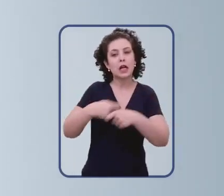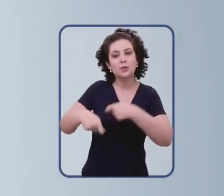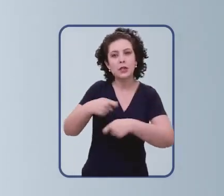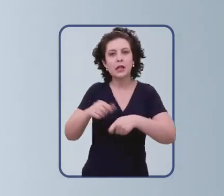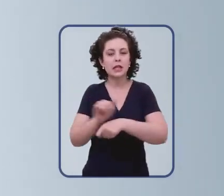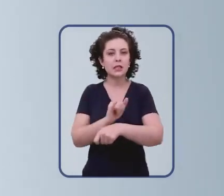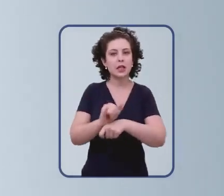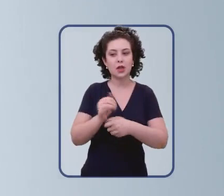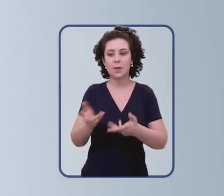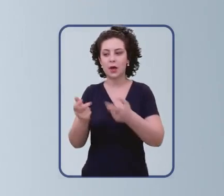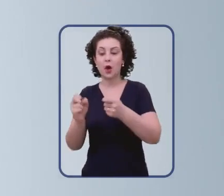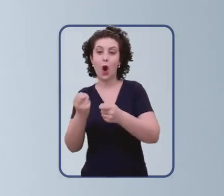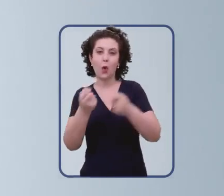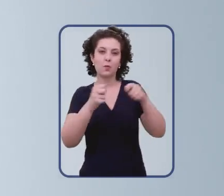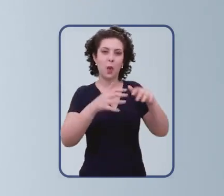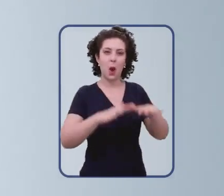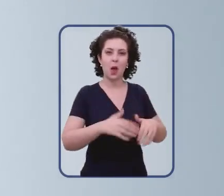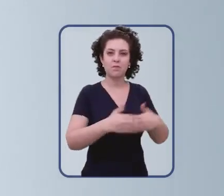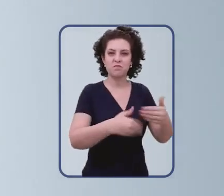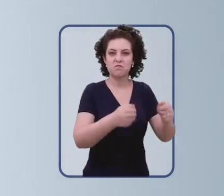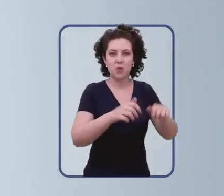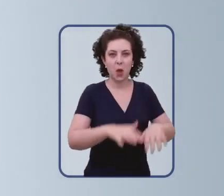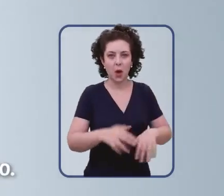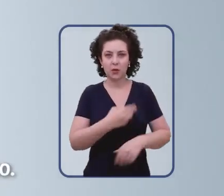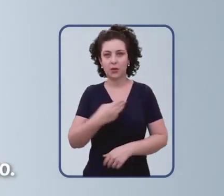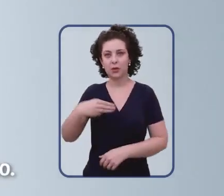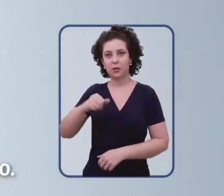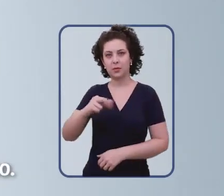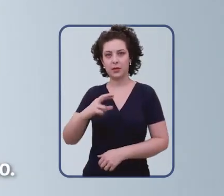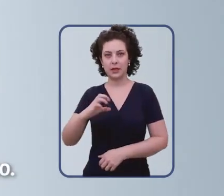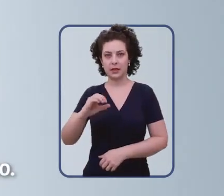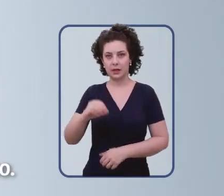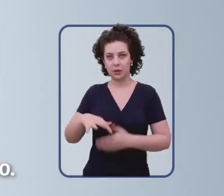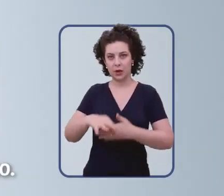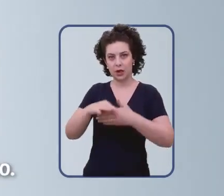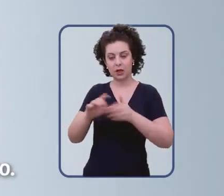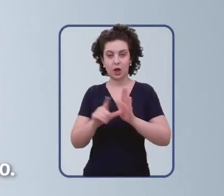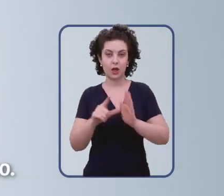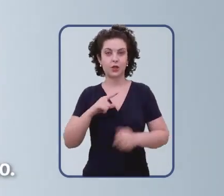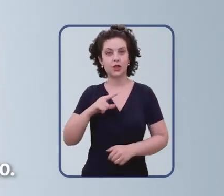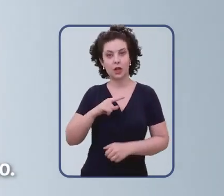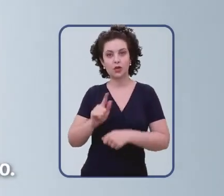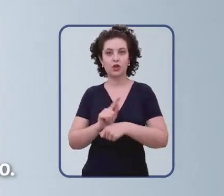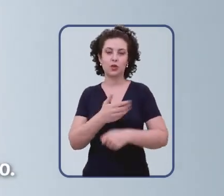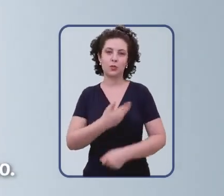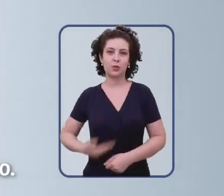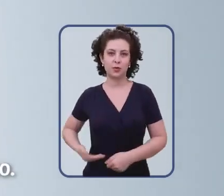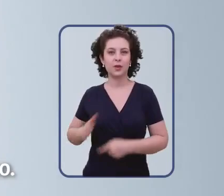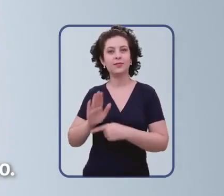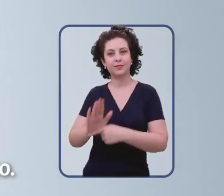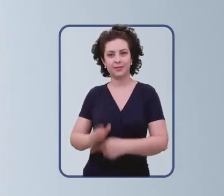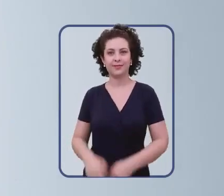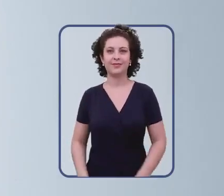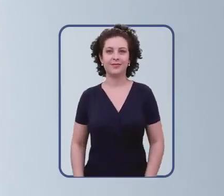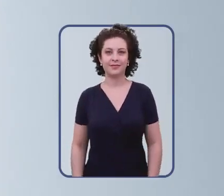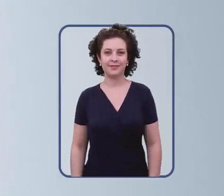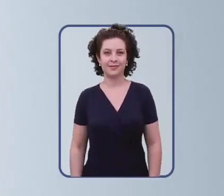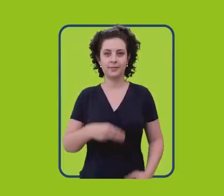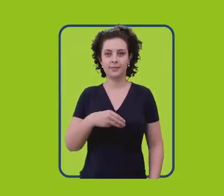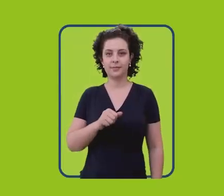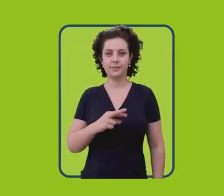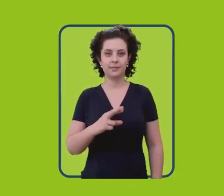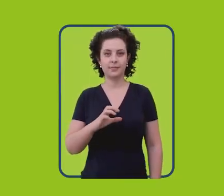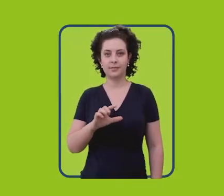É mudar para melhorar ou caminhar para o caos? Sou Marcelo Souza e Silva, líder logista e gestor público. A seu dispor.